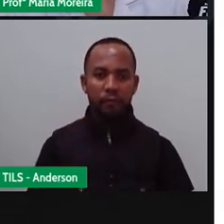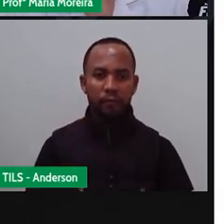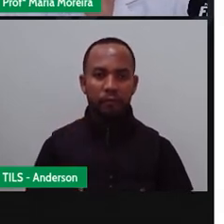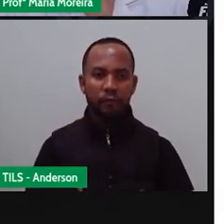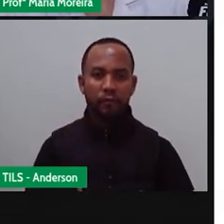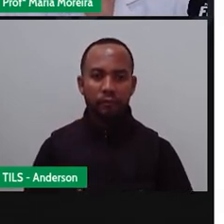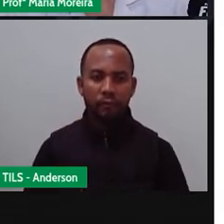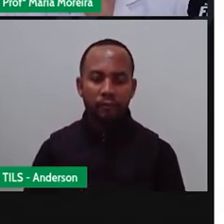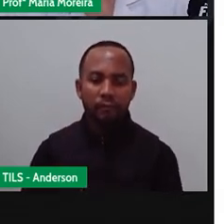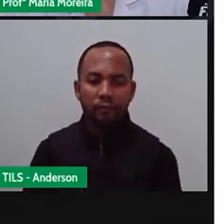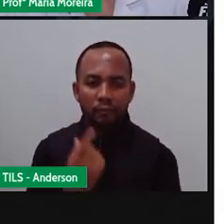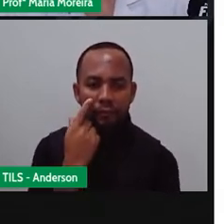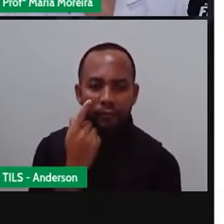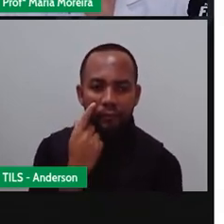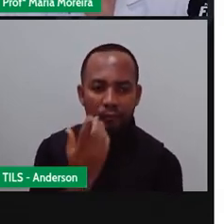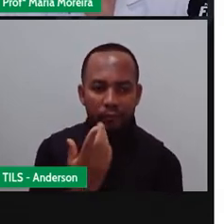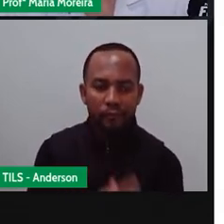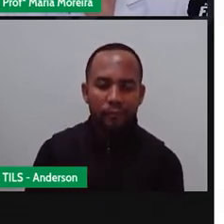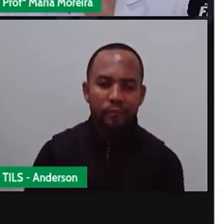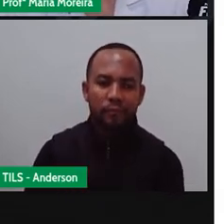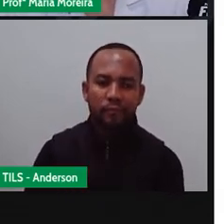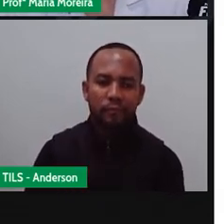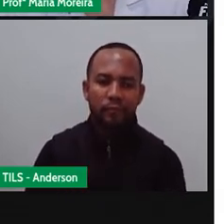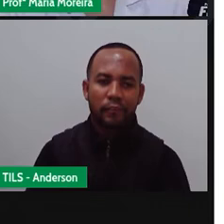O que será que vem por aí agora, Anderson?